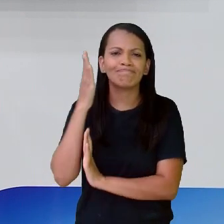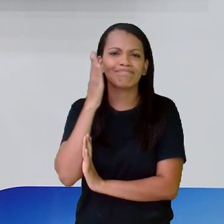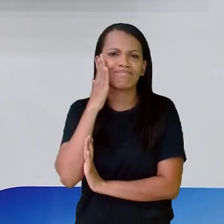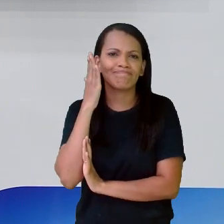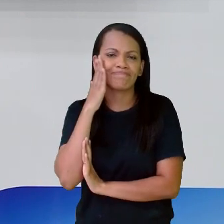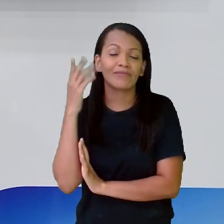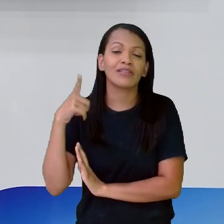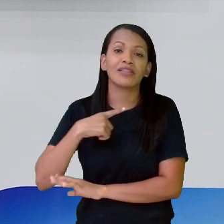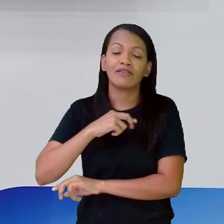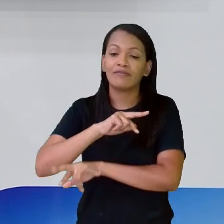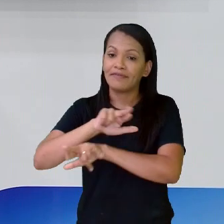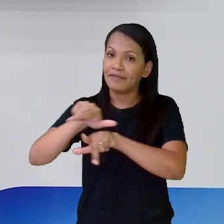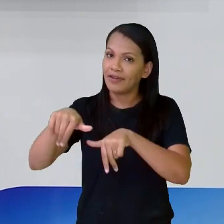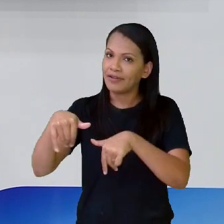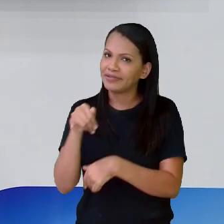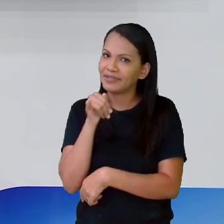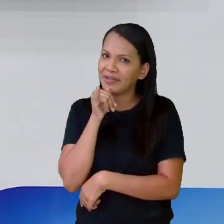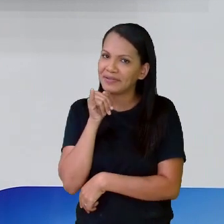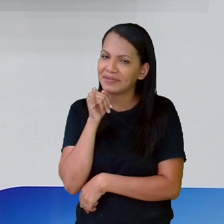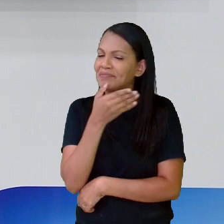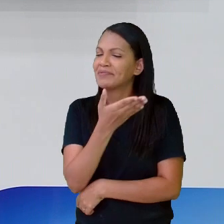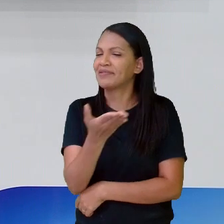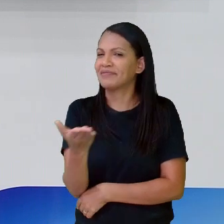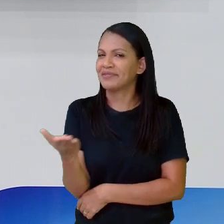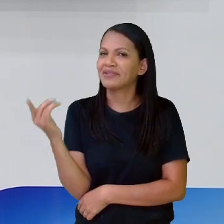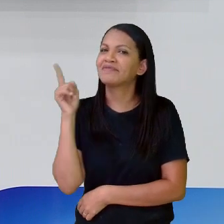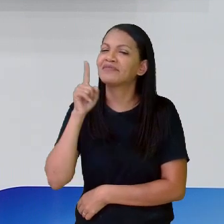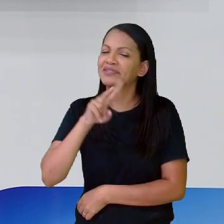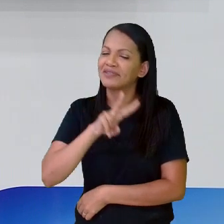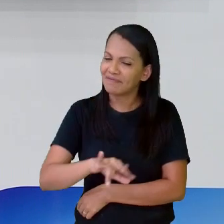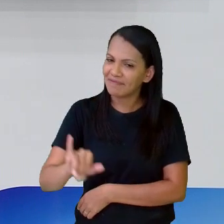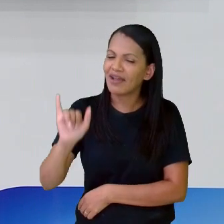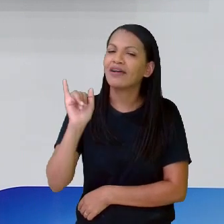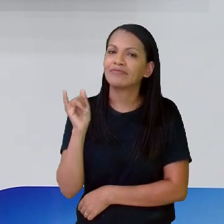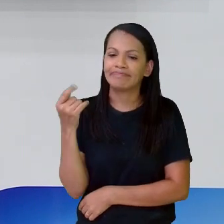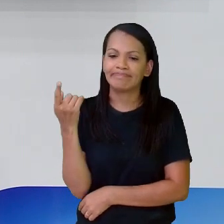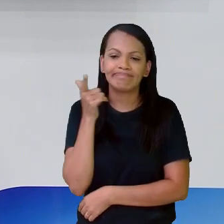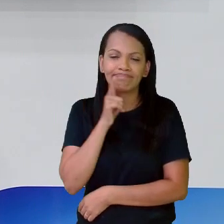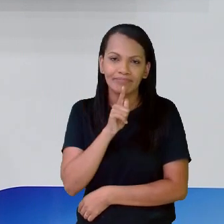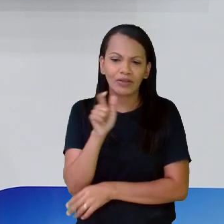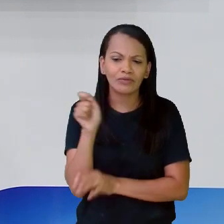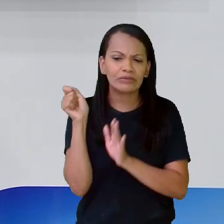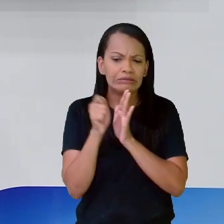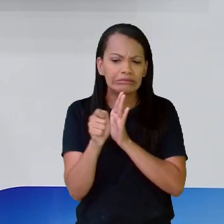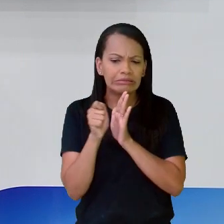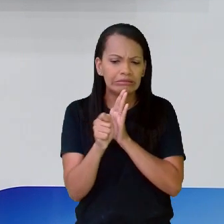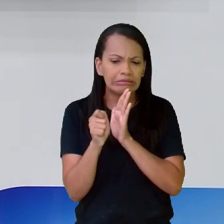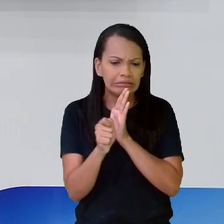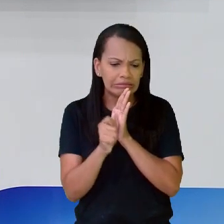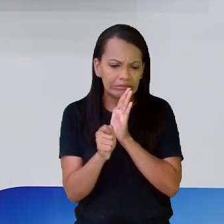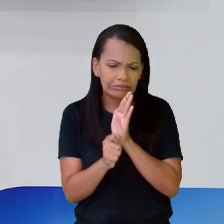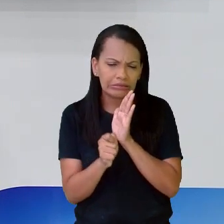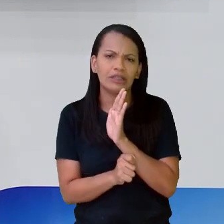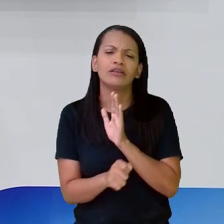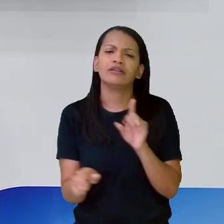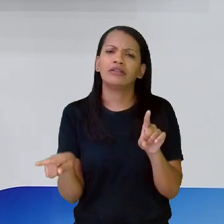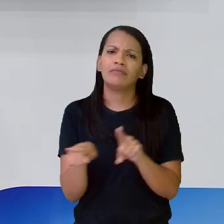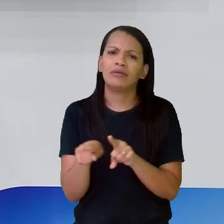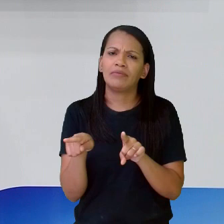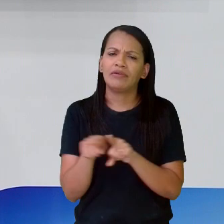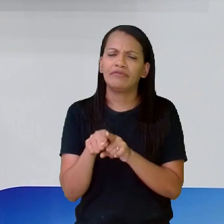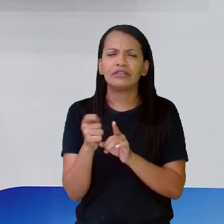trouxe aí vários exemplos, e você vai aí no seu material, se quiser anotar, para depois fazer alguma